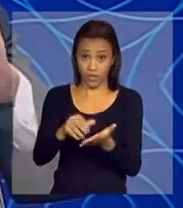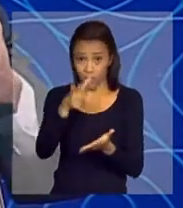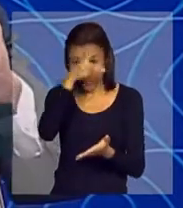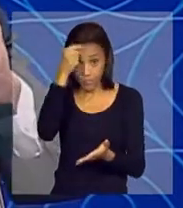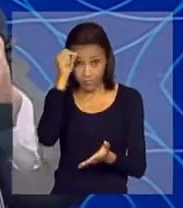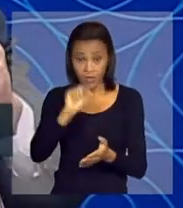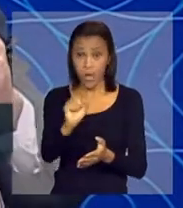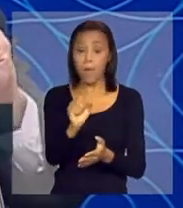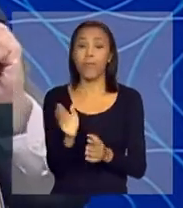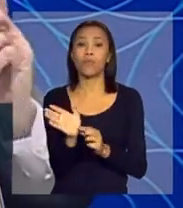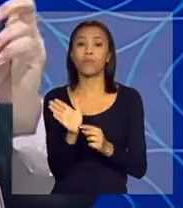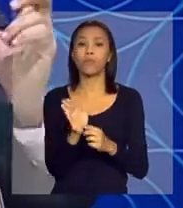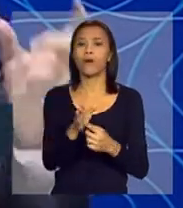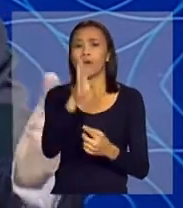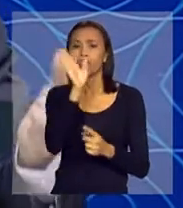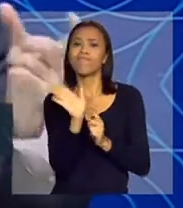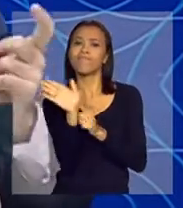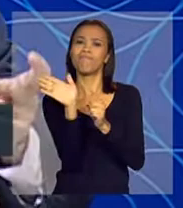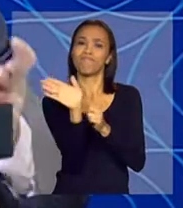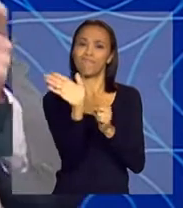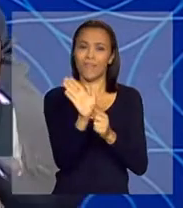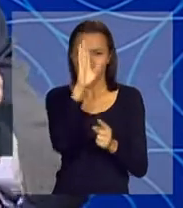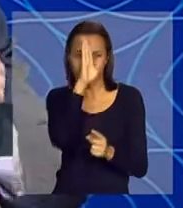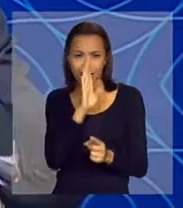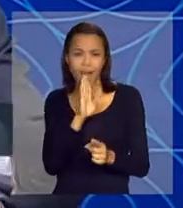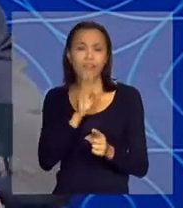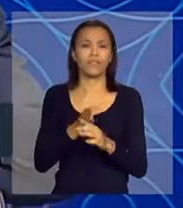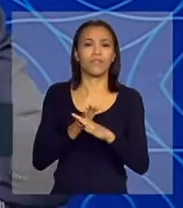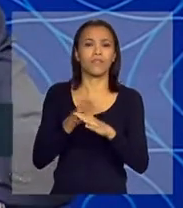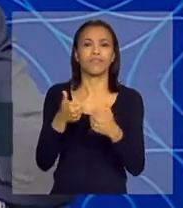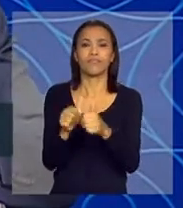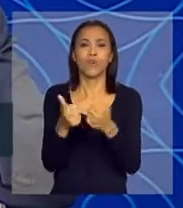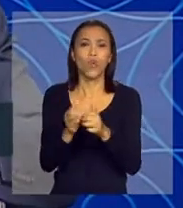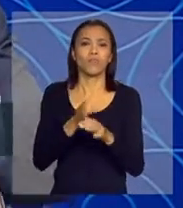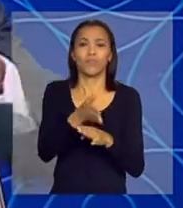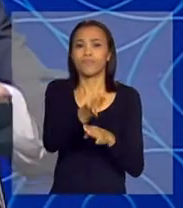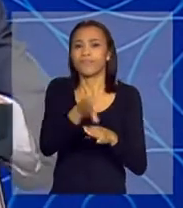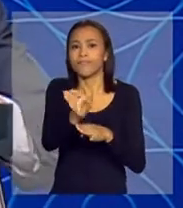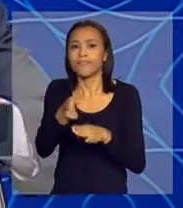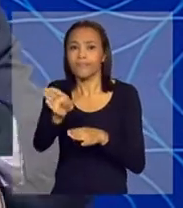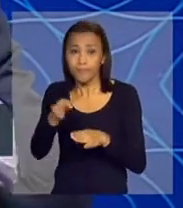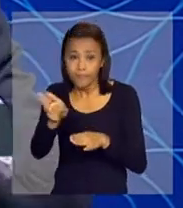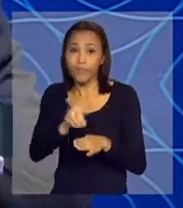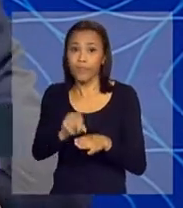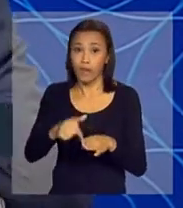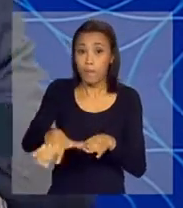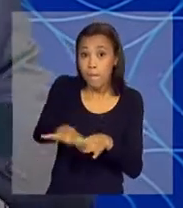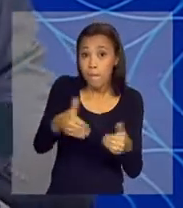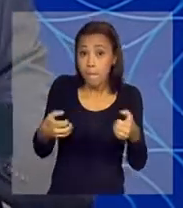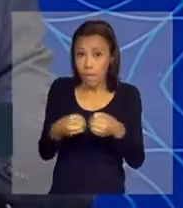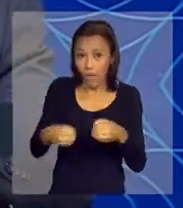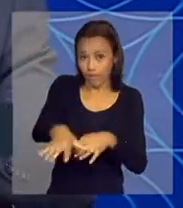o passe livre dos voluntários. O mesmo tratamento vai ser dado ao voluntário público, no perímetro da cidade.